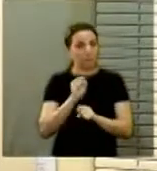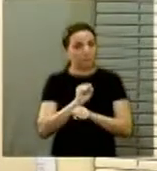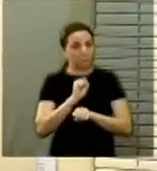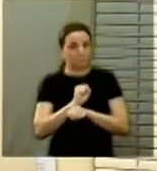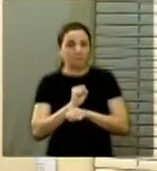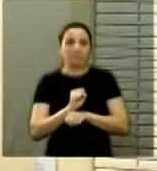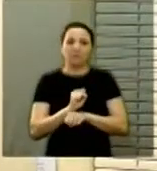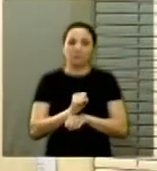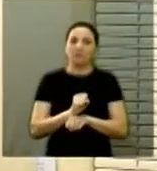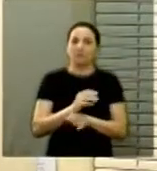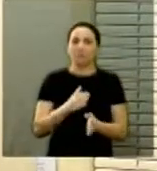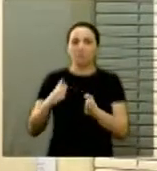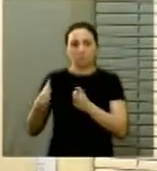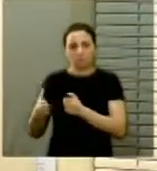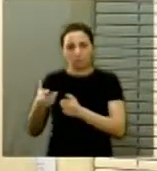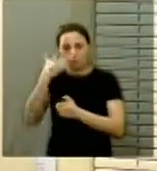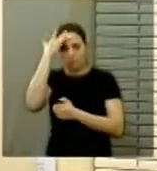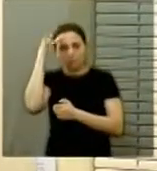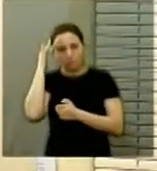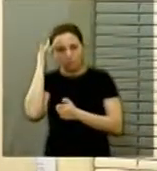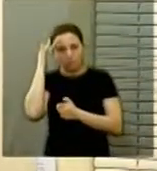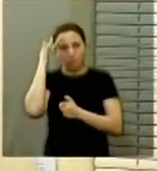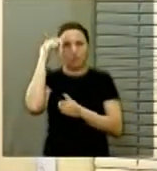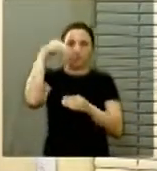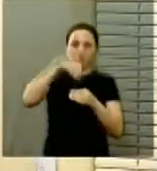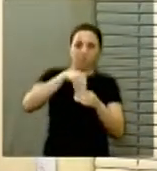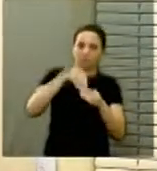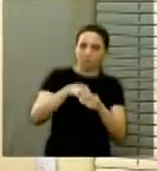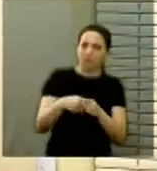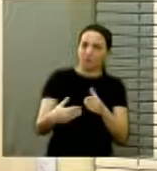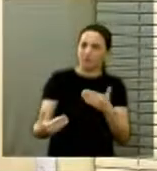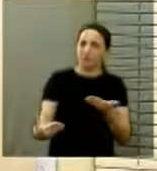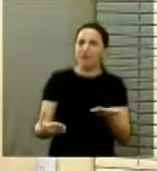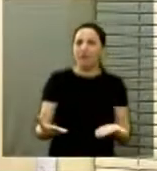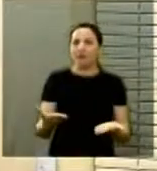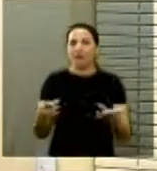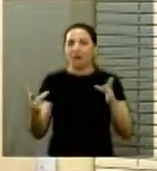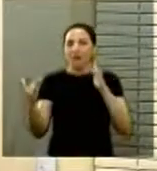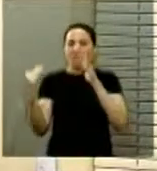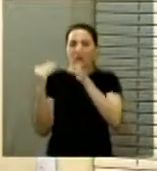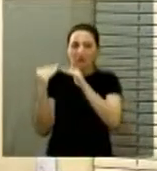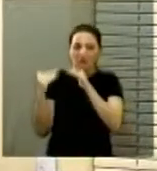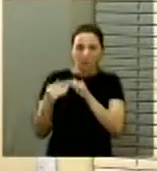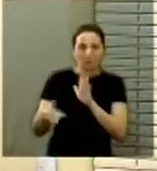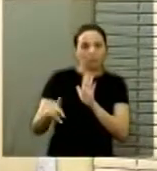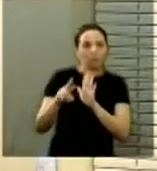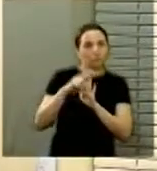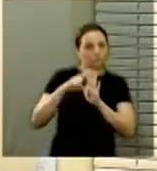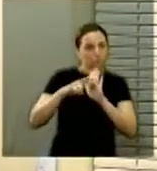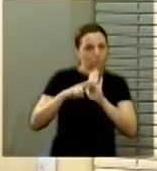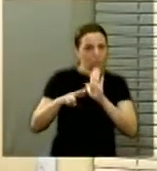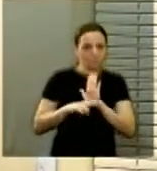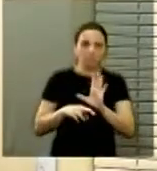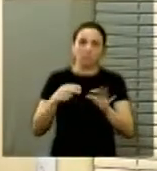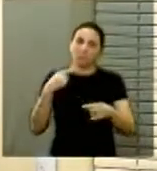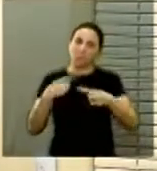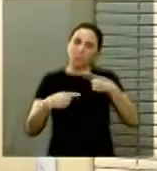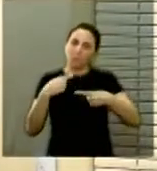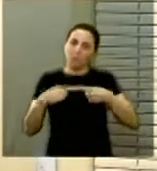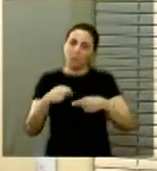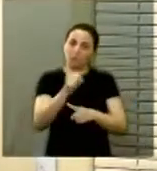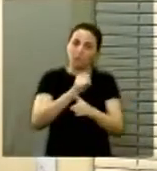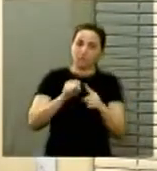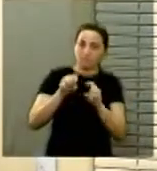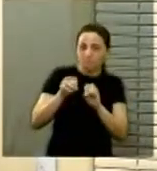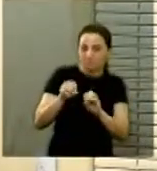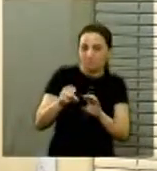candidatos a presidente apresentem o compromisso de efetivar pactos e documentos normativos relacionados à política socioeducativa,